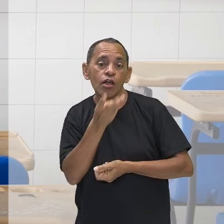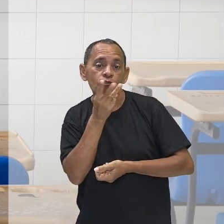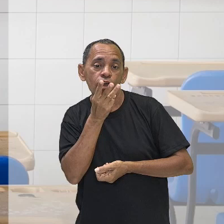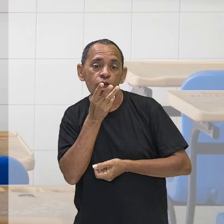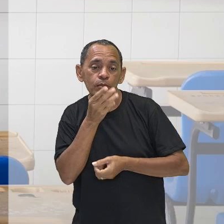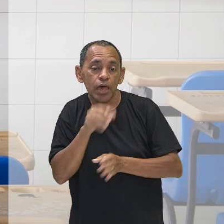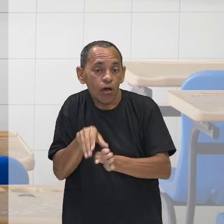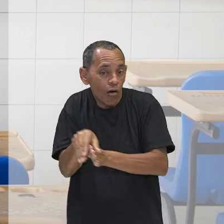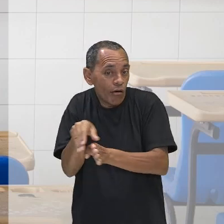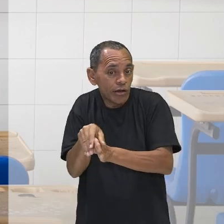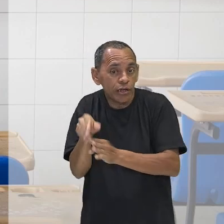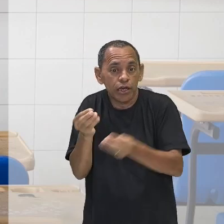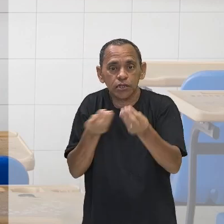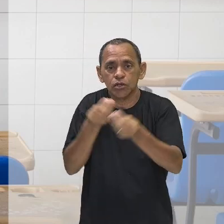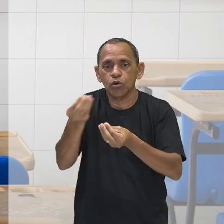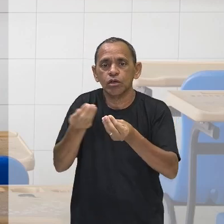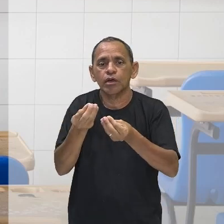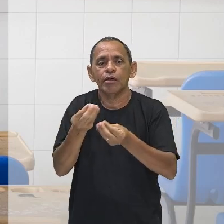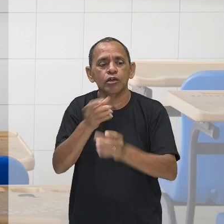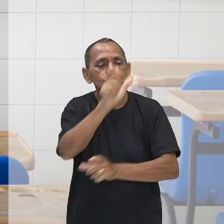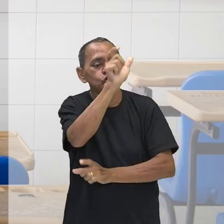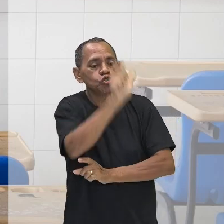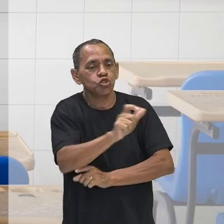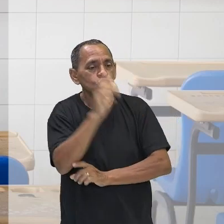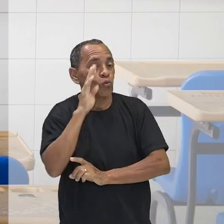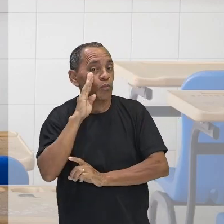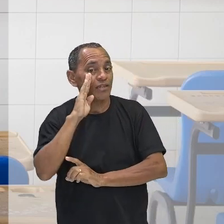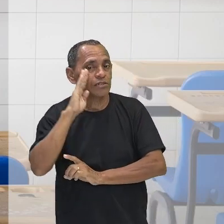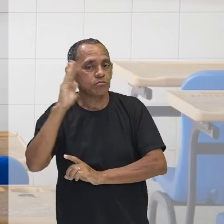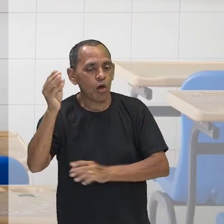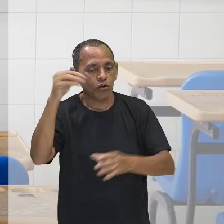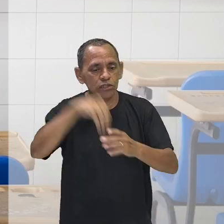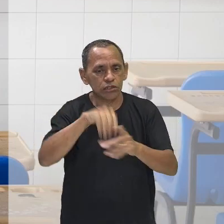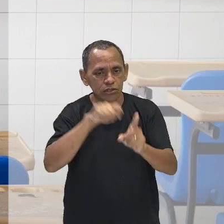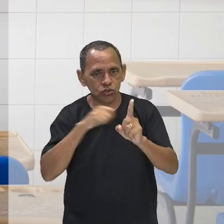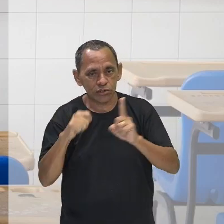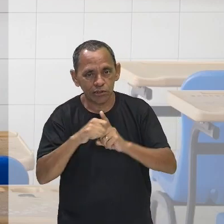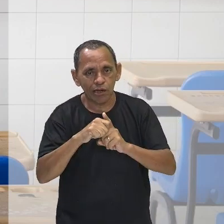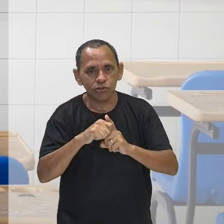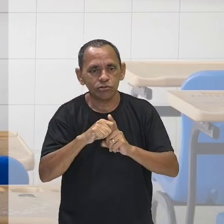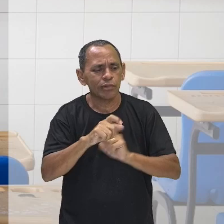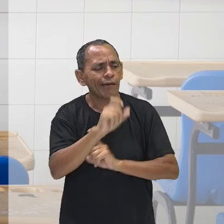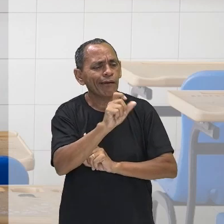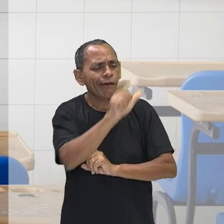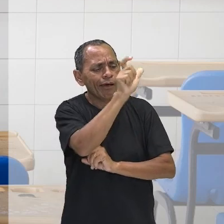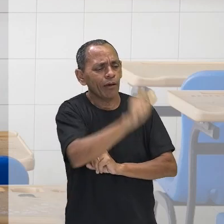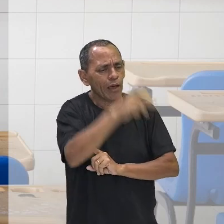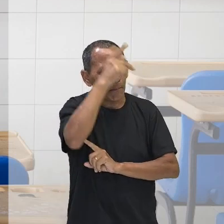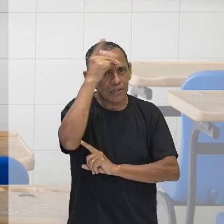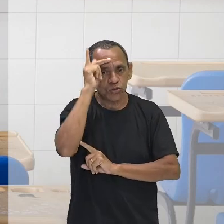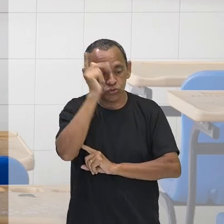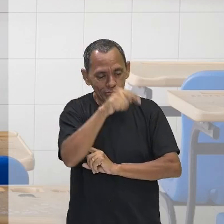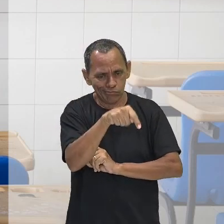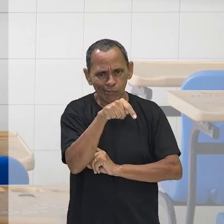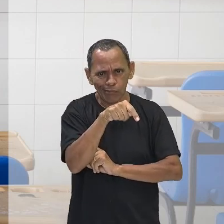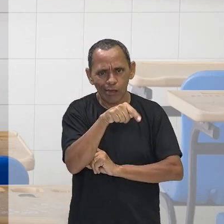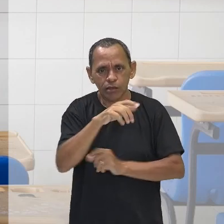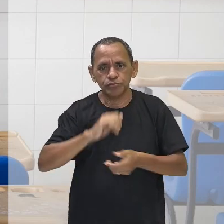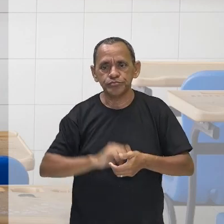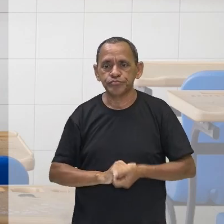sua teoria sociológica tendo o sujeito como foco principal. Quem é o sujeito? É a pessoa, né? É